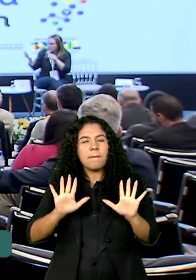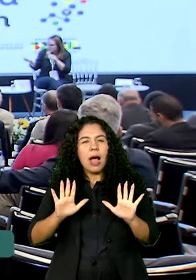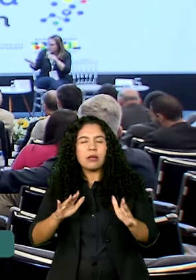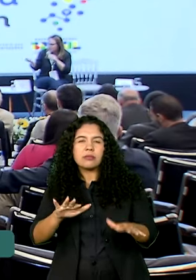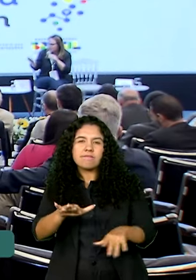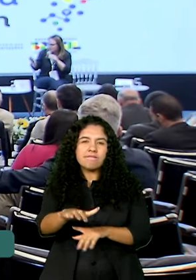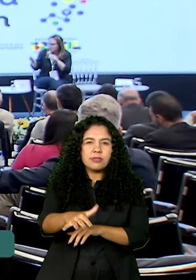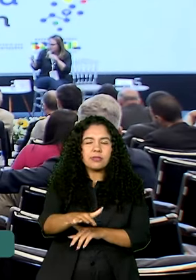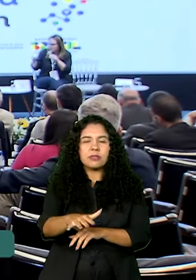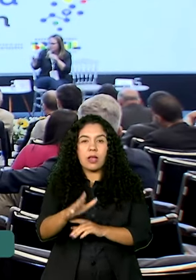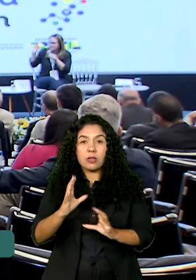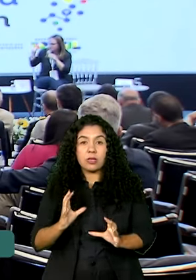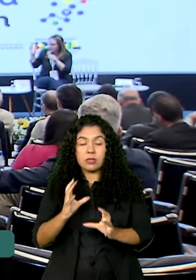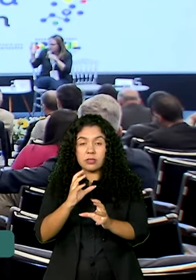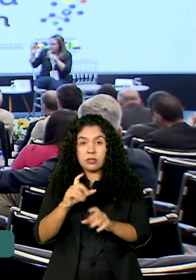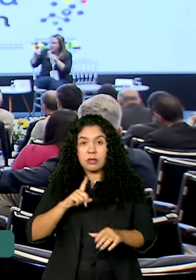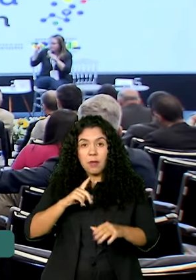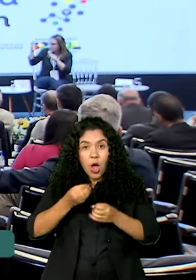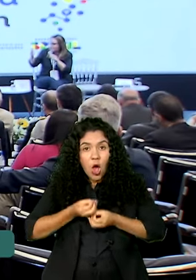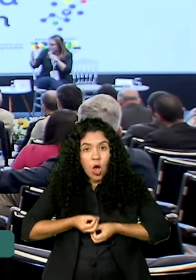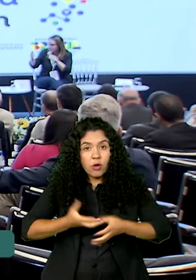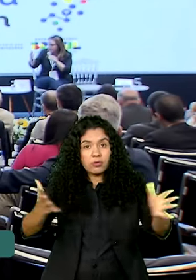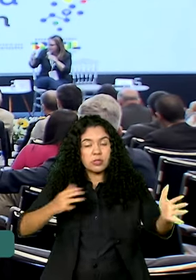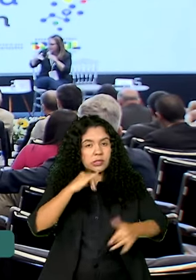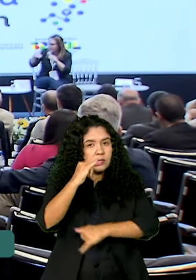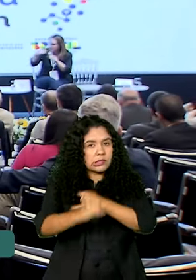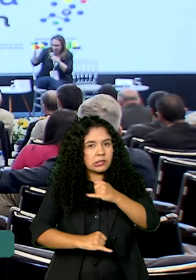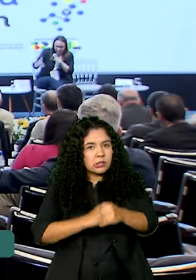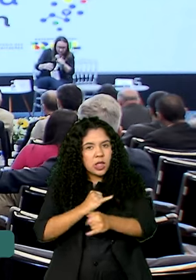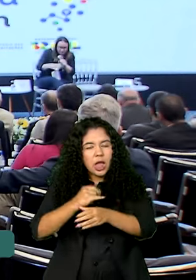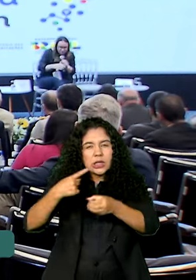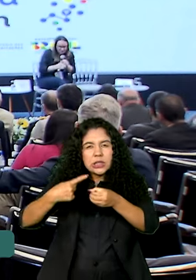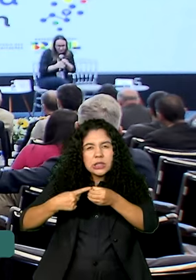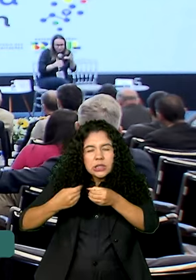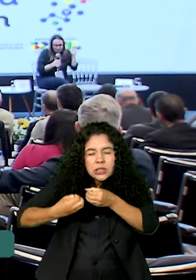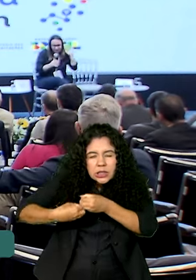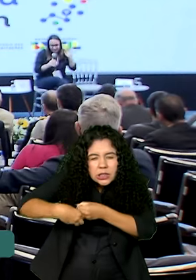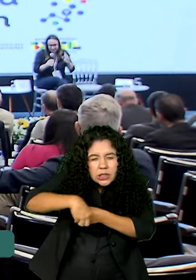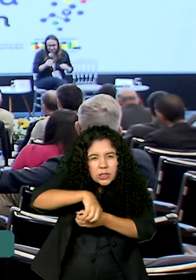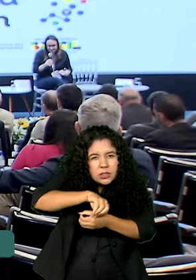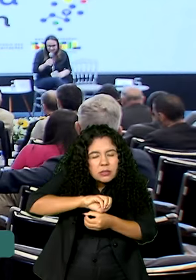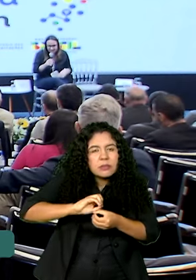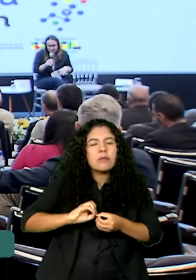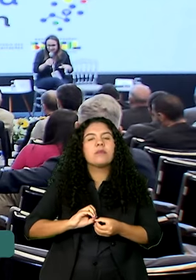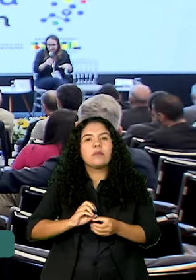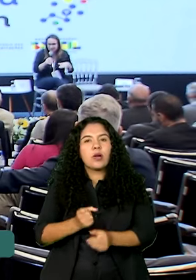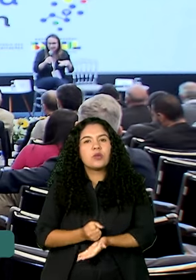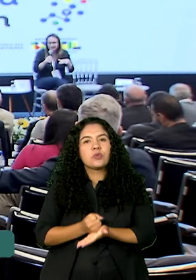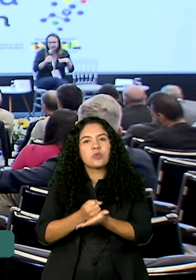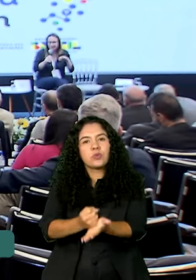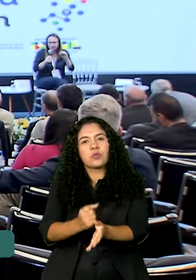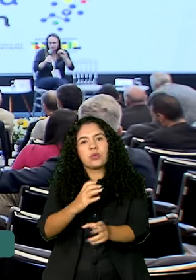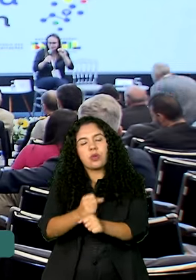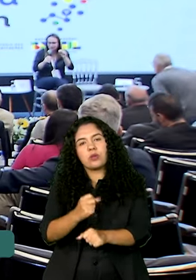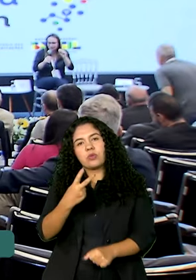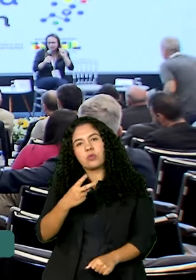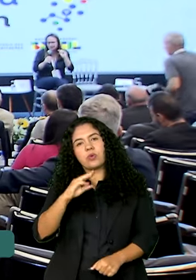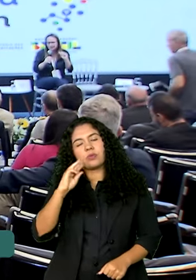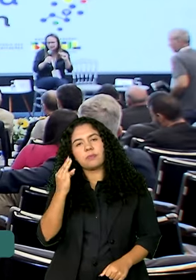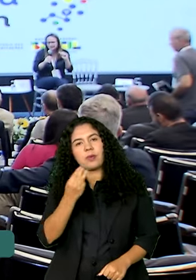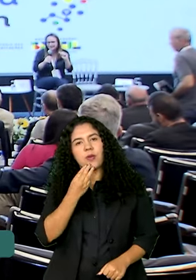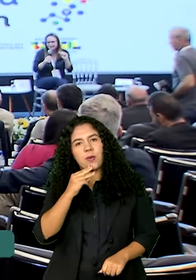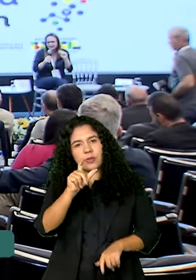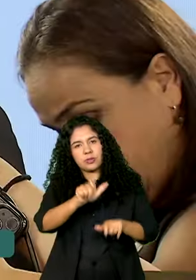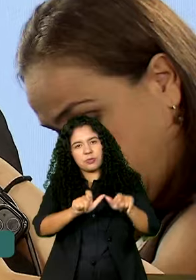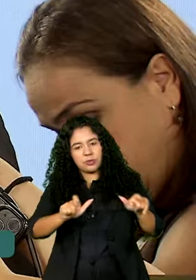ampliação da cobertura da conectividade nessas cidades no interior do país beneficie cerca de 2,5 milhões